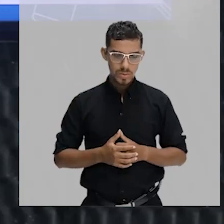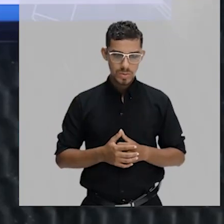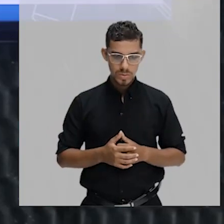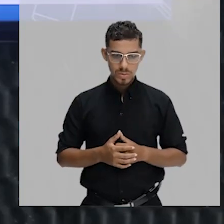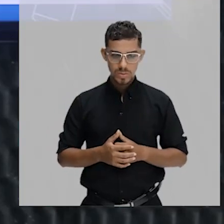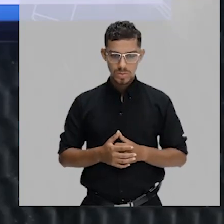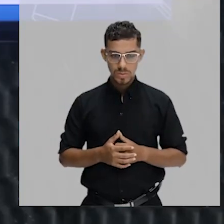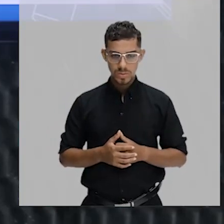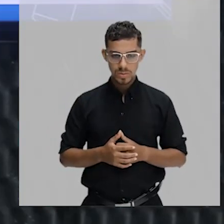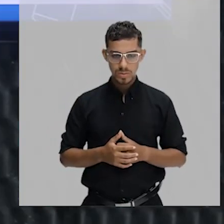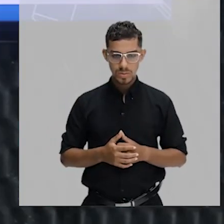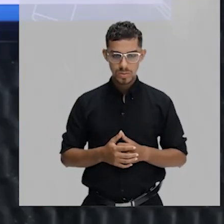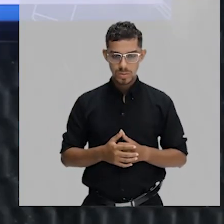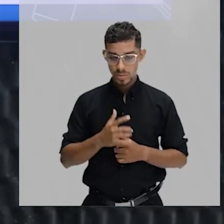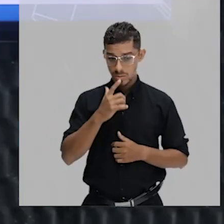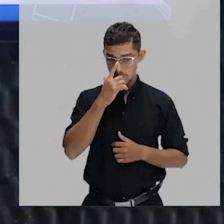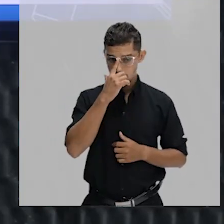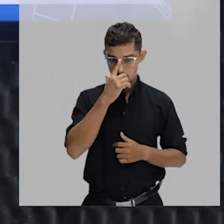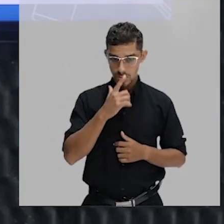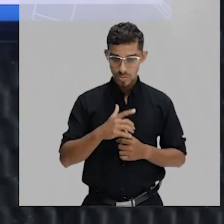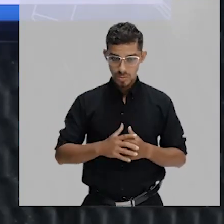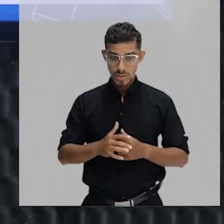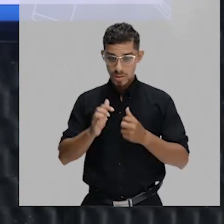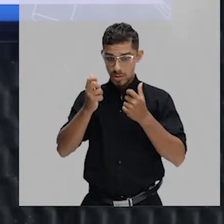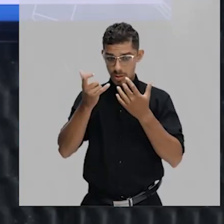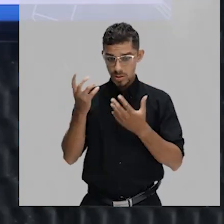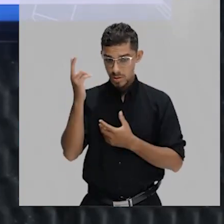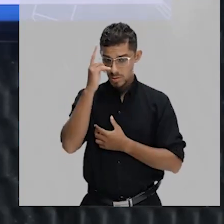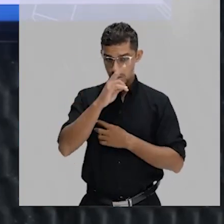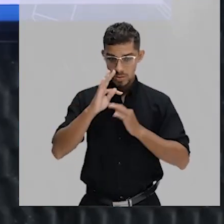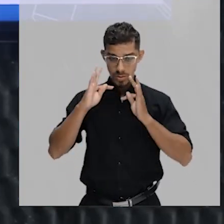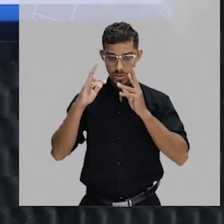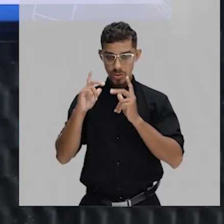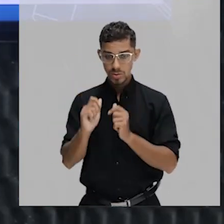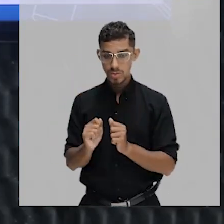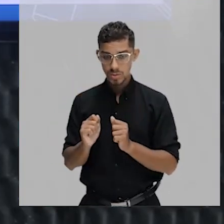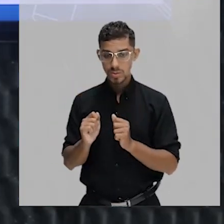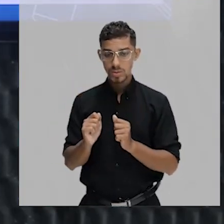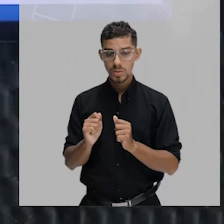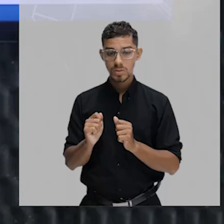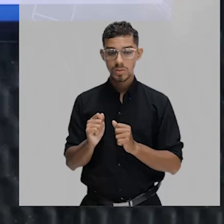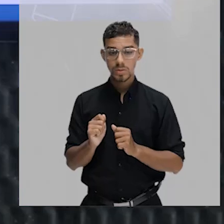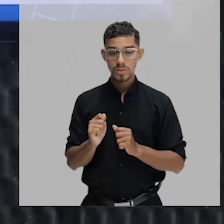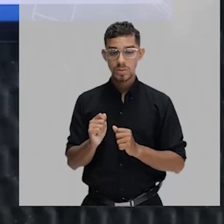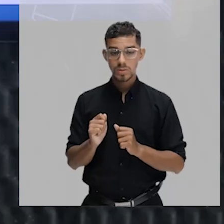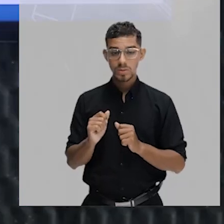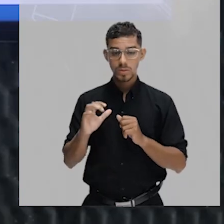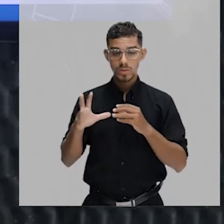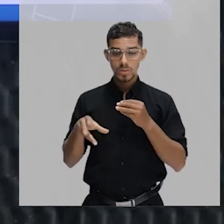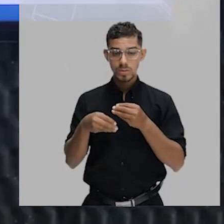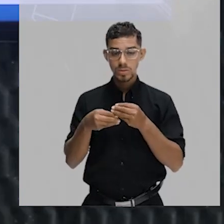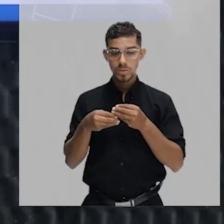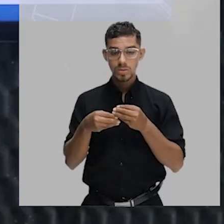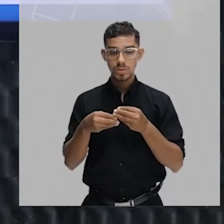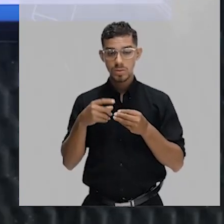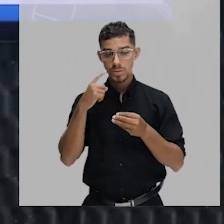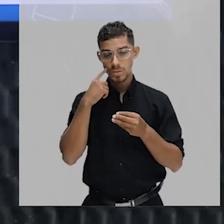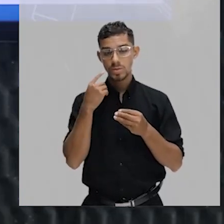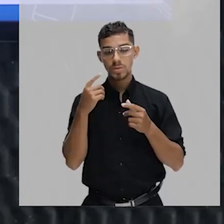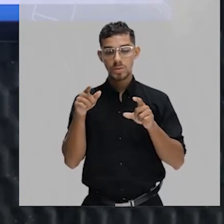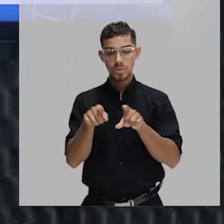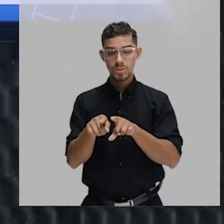proveniente, toda essa informação para a produção dessas proteínas está contida no gene. Eu posso até fazer uma